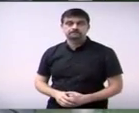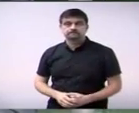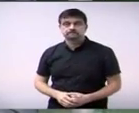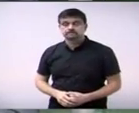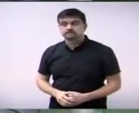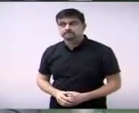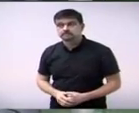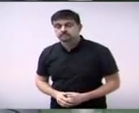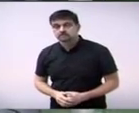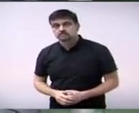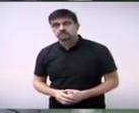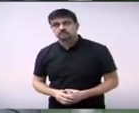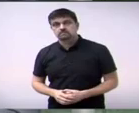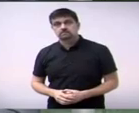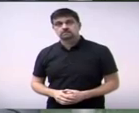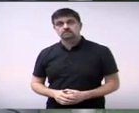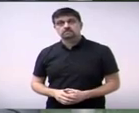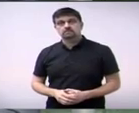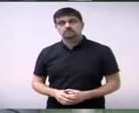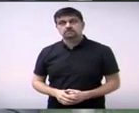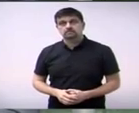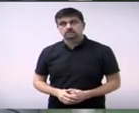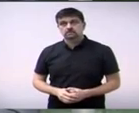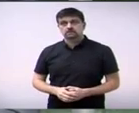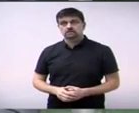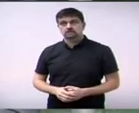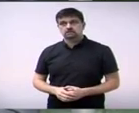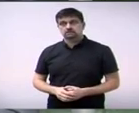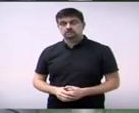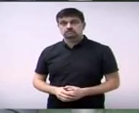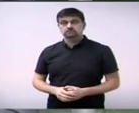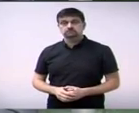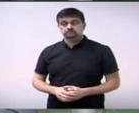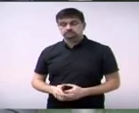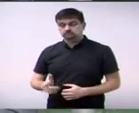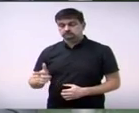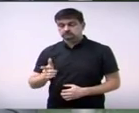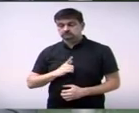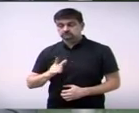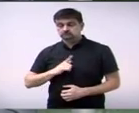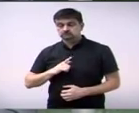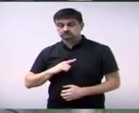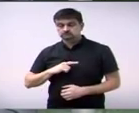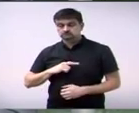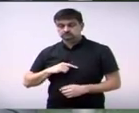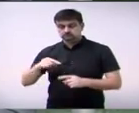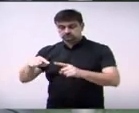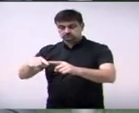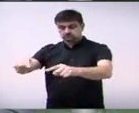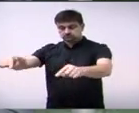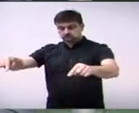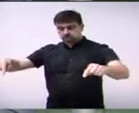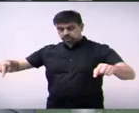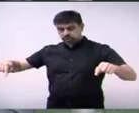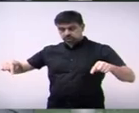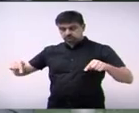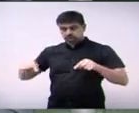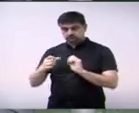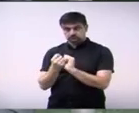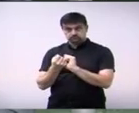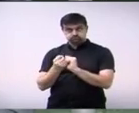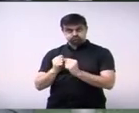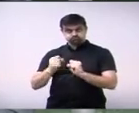é que tem um empreendimento imobiliário de grandes